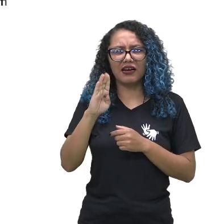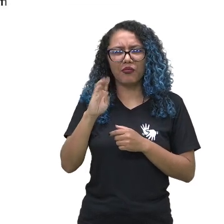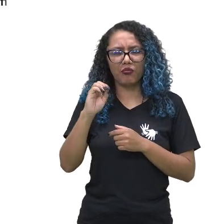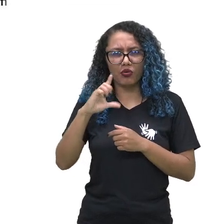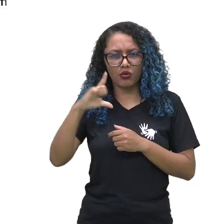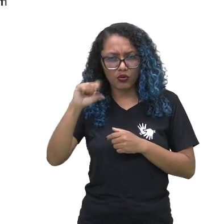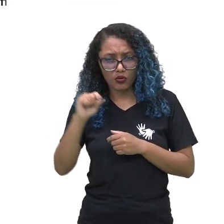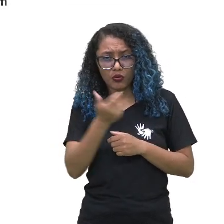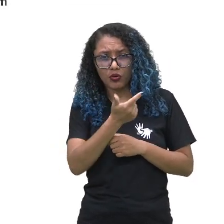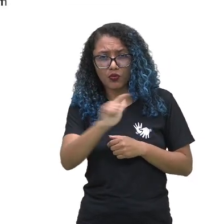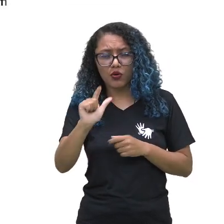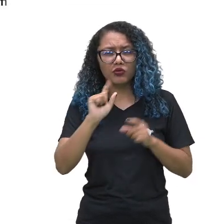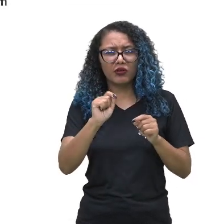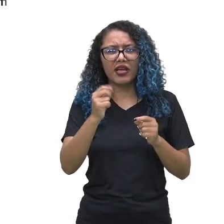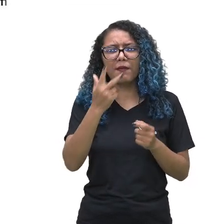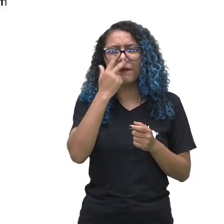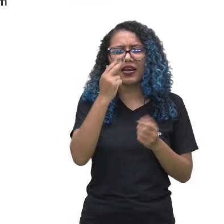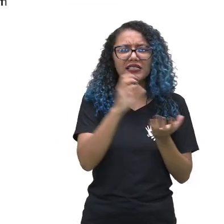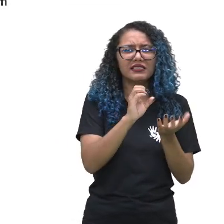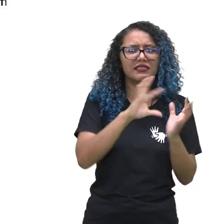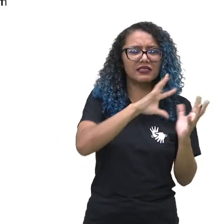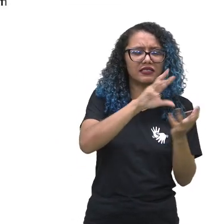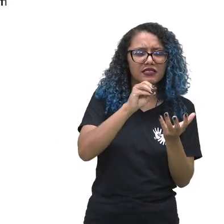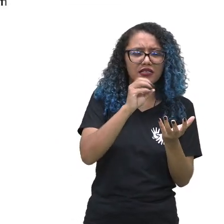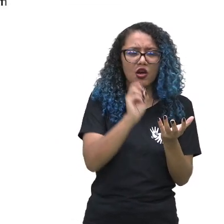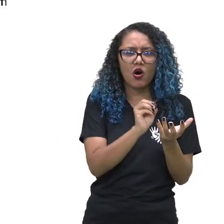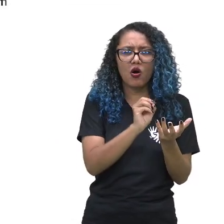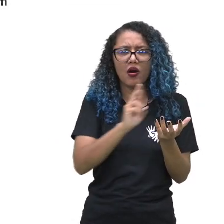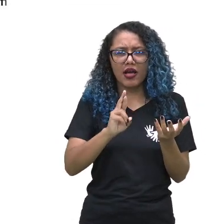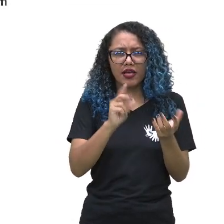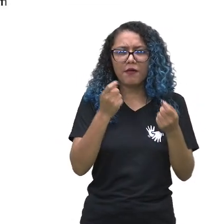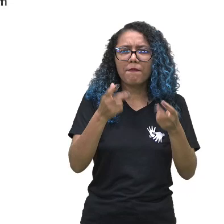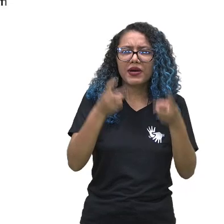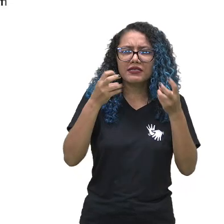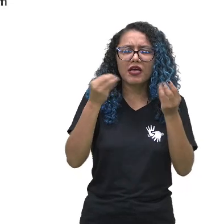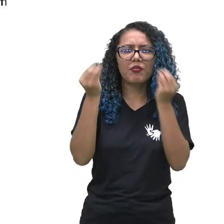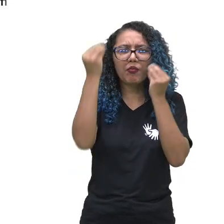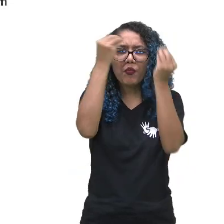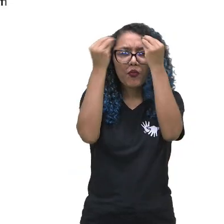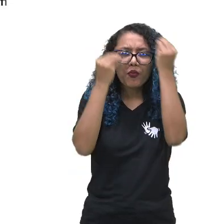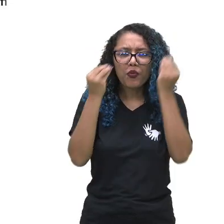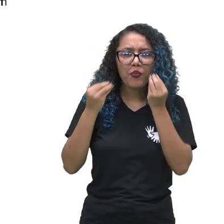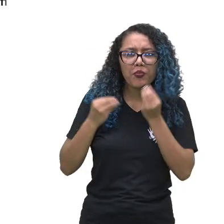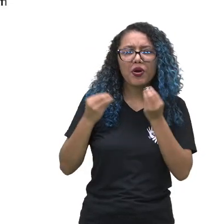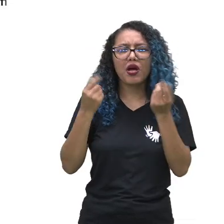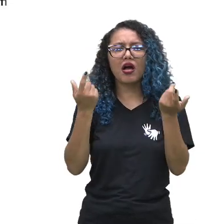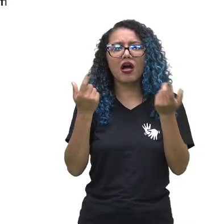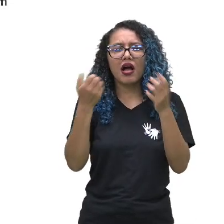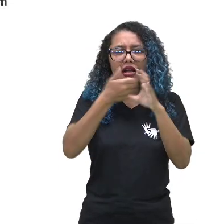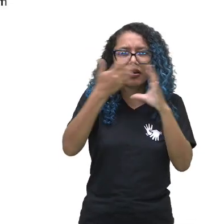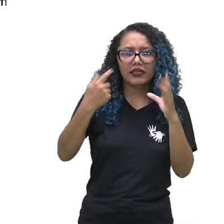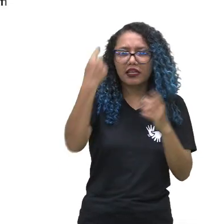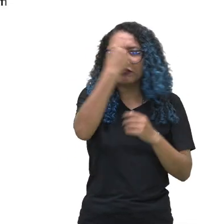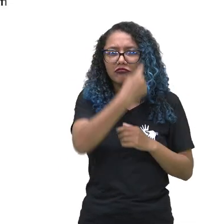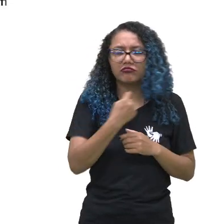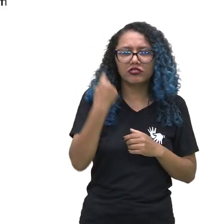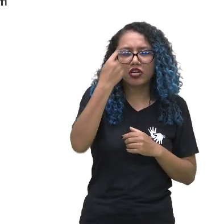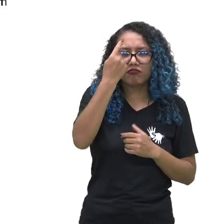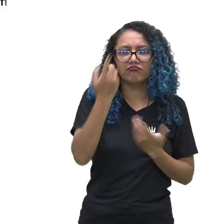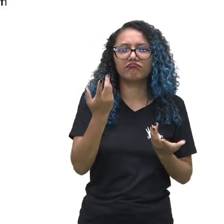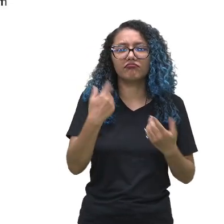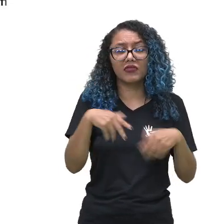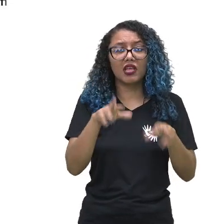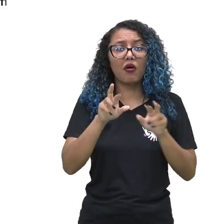outro um traço mais oriental. Você pode observar pela maquiagem, pelos traços. Então, essa diversidade